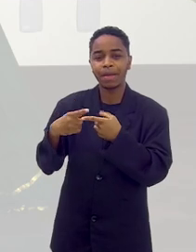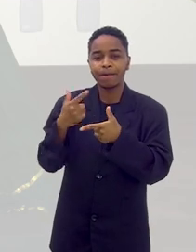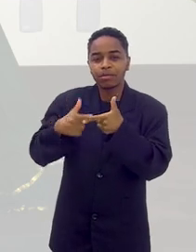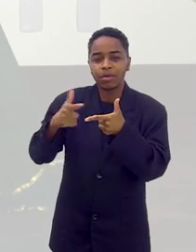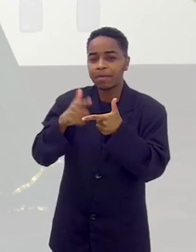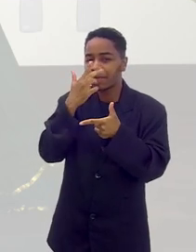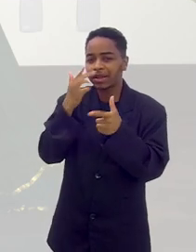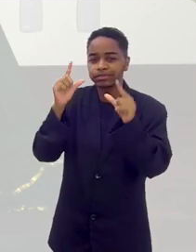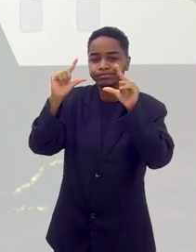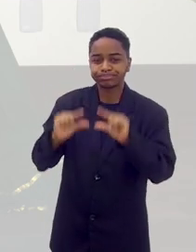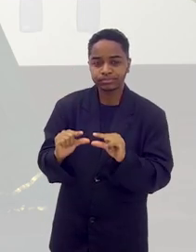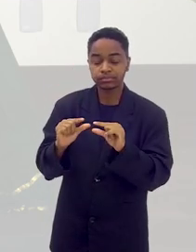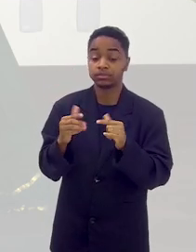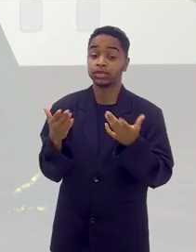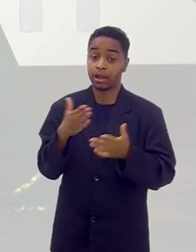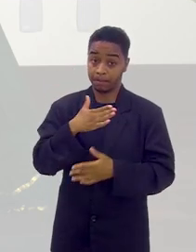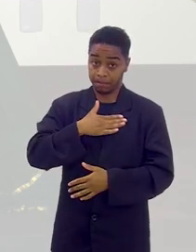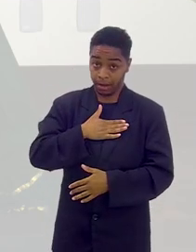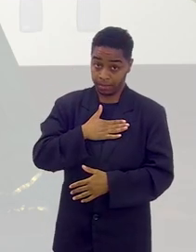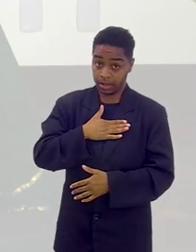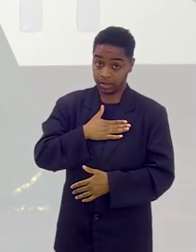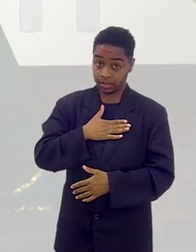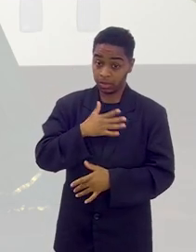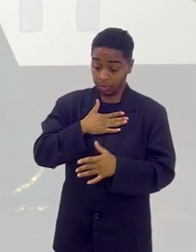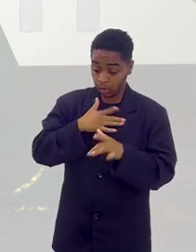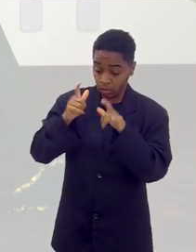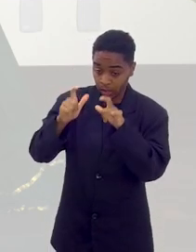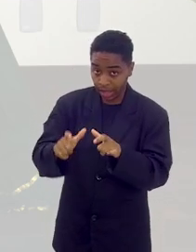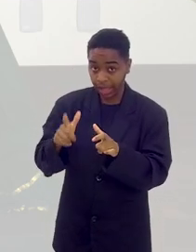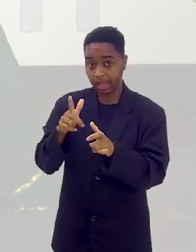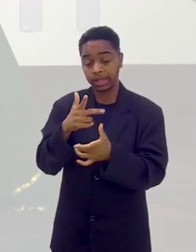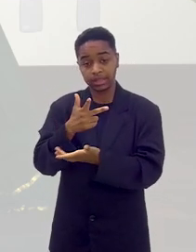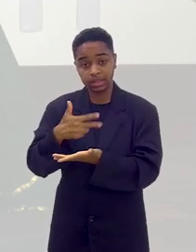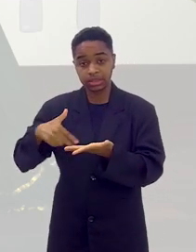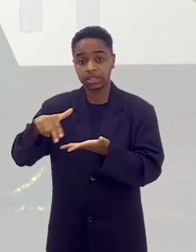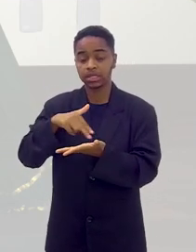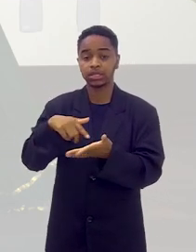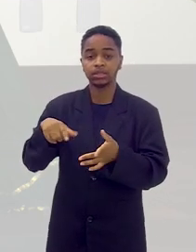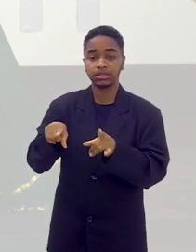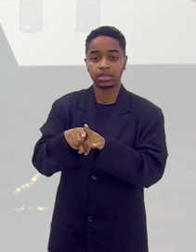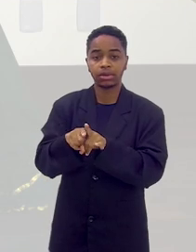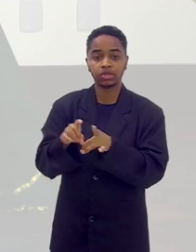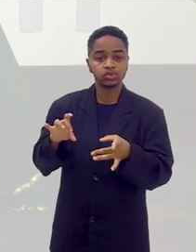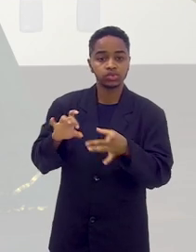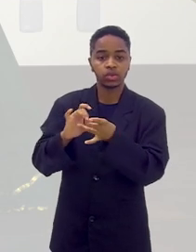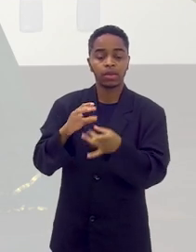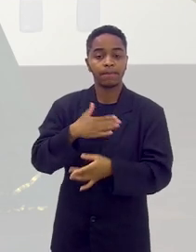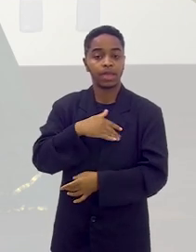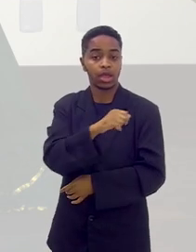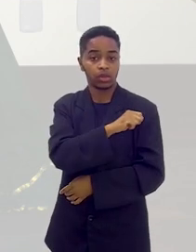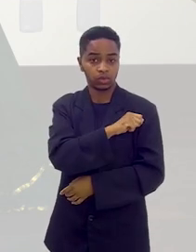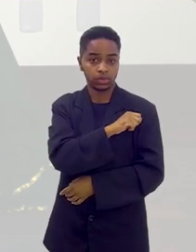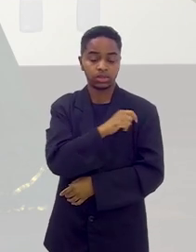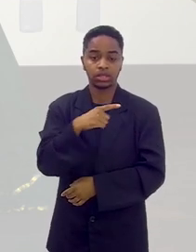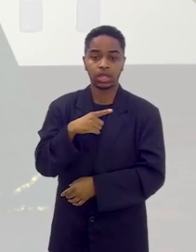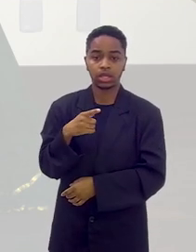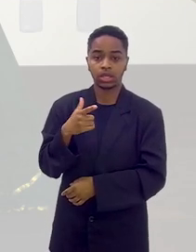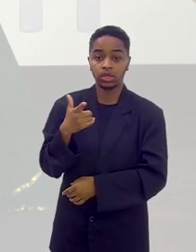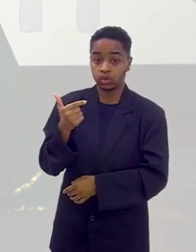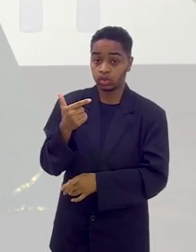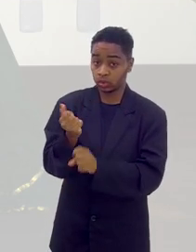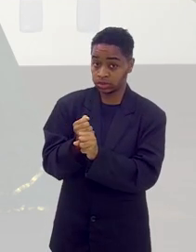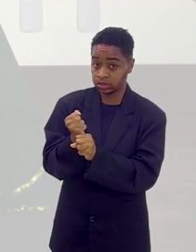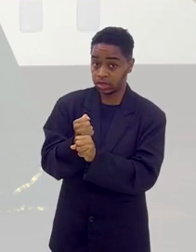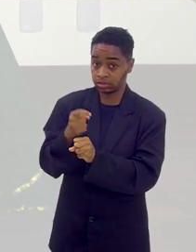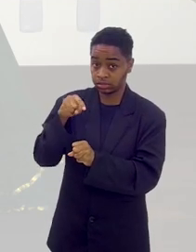pequenininho. E a dança, para mim, no meu sentido, no meu espaço, com a testemunha das minhas alunas, né, que são